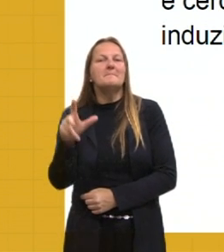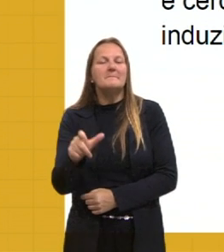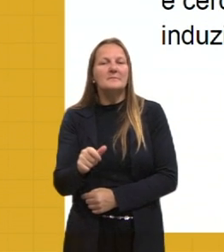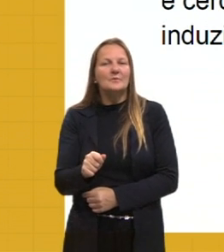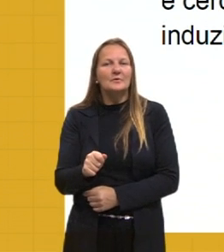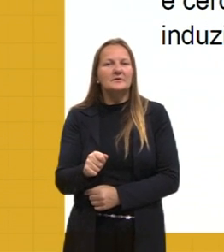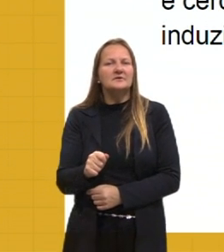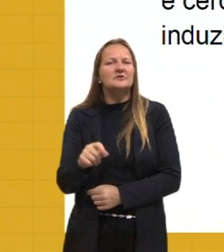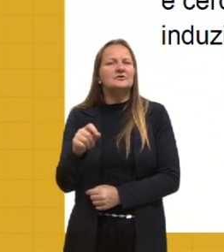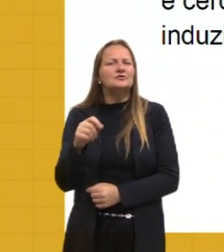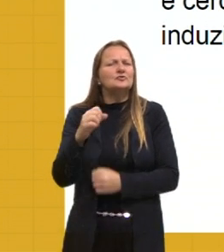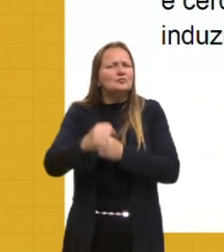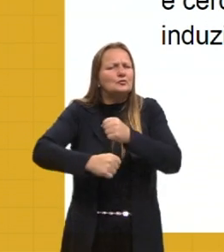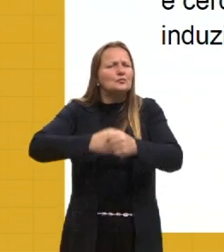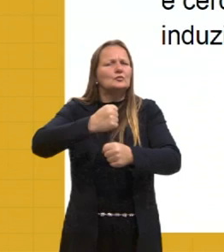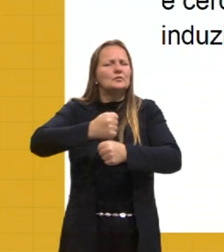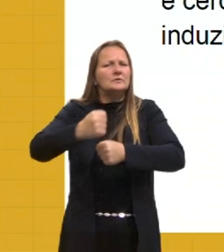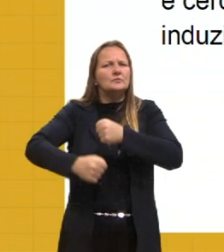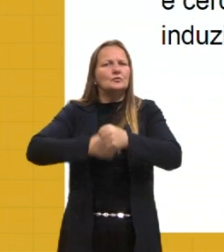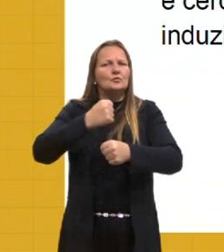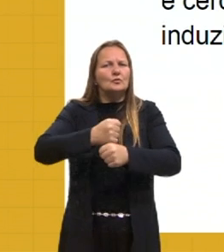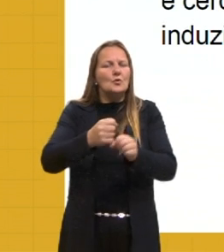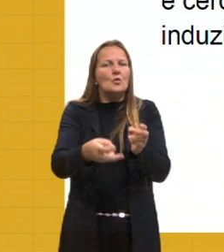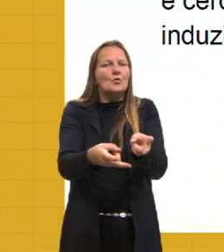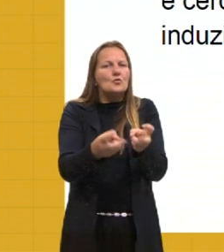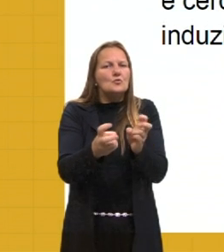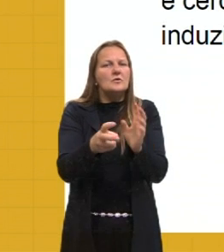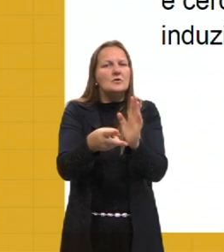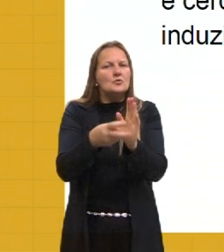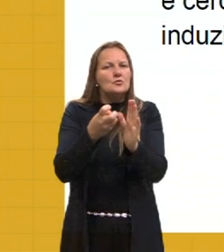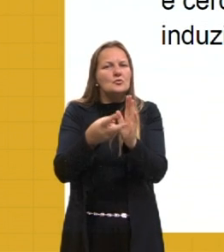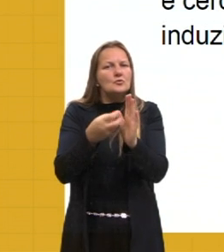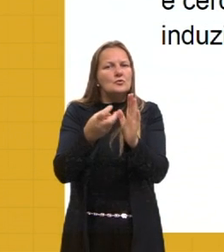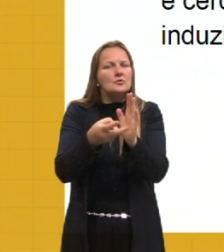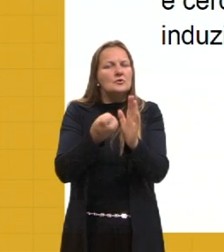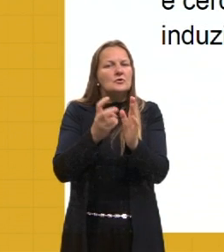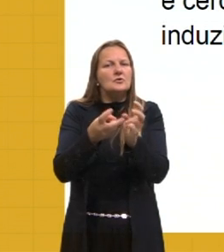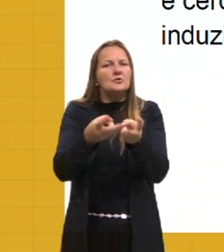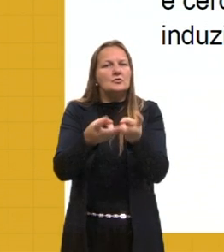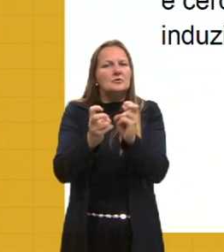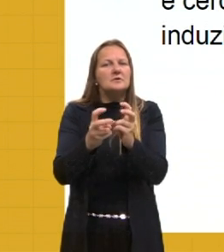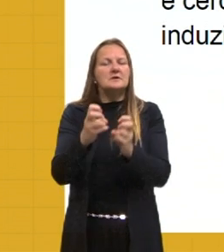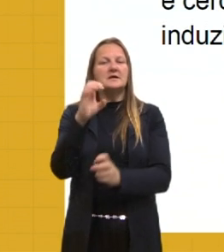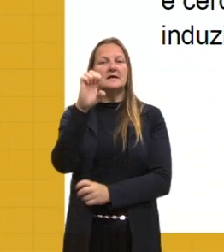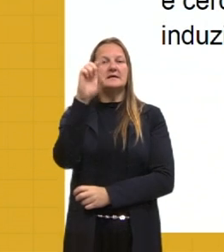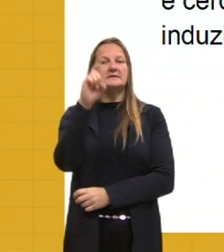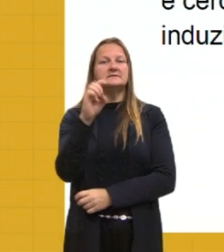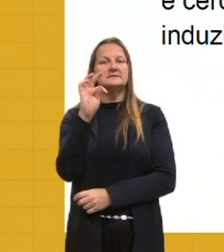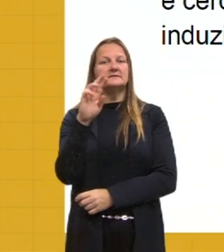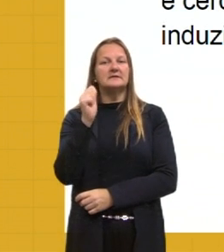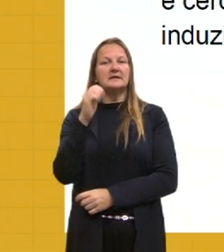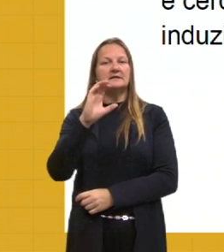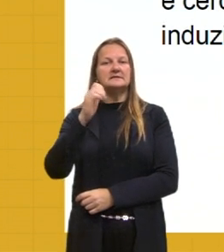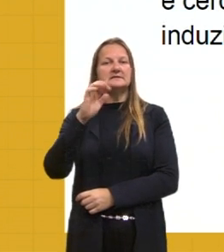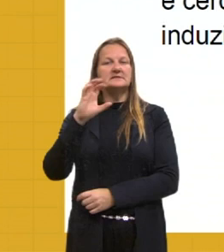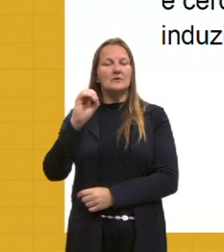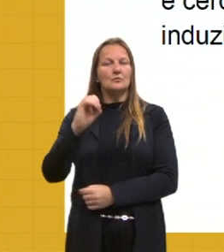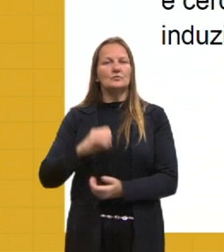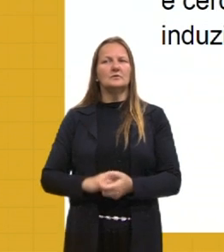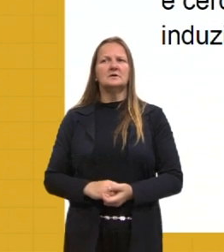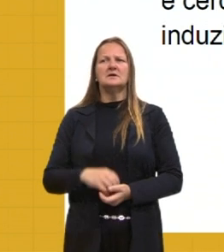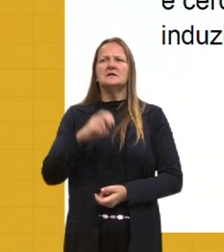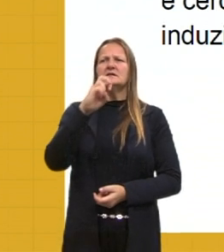extraídos todos os anos, gente. É muita coisa, né? E cerca de 8,5 milhões a 9